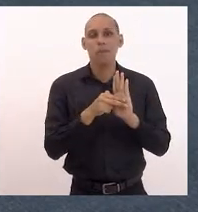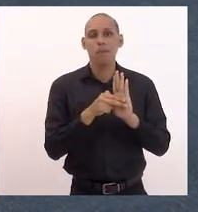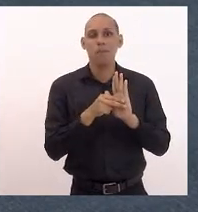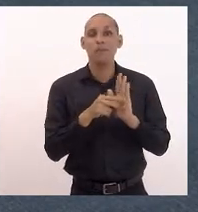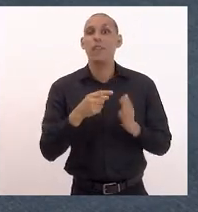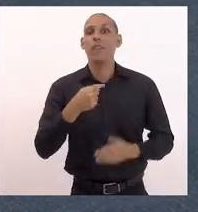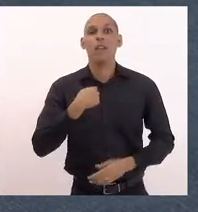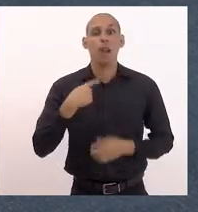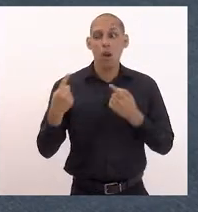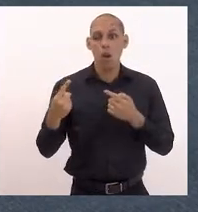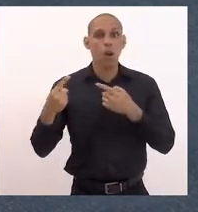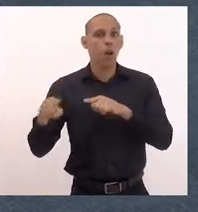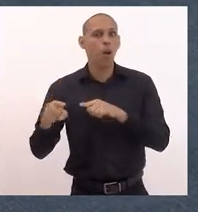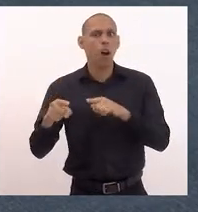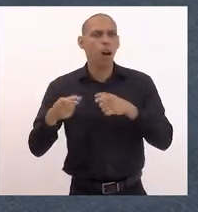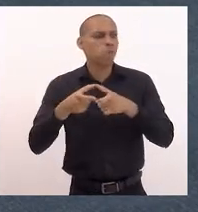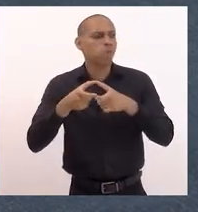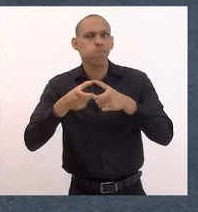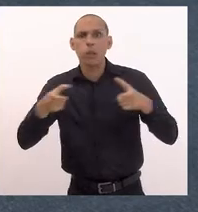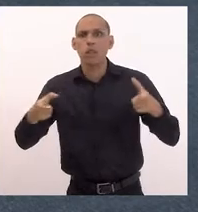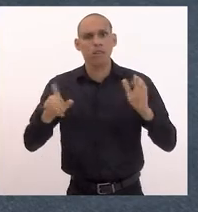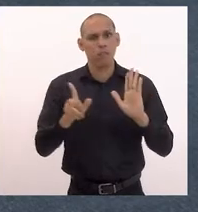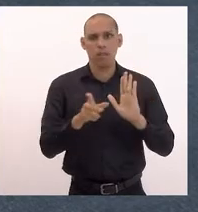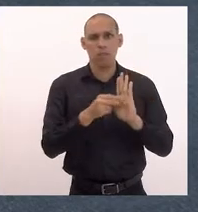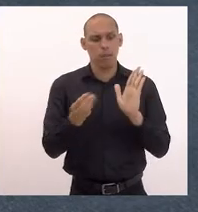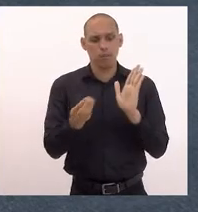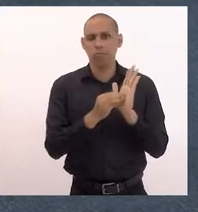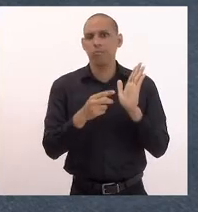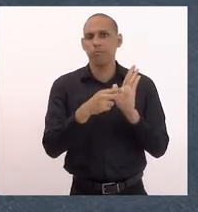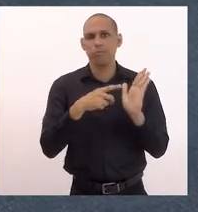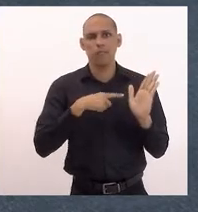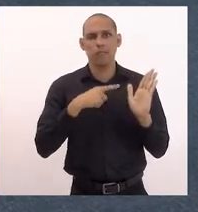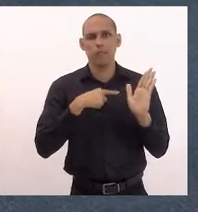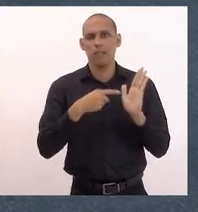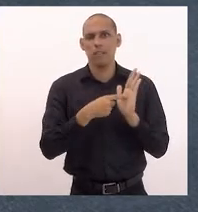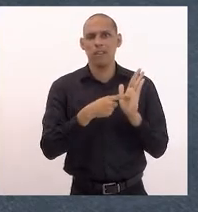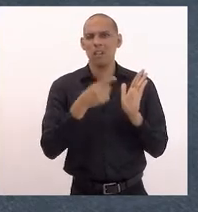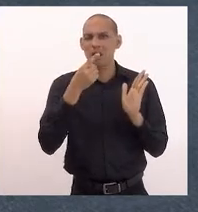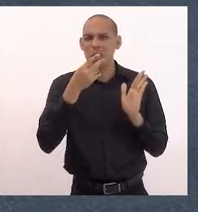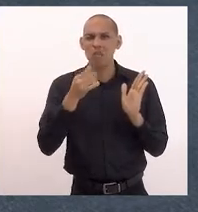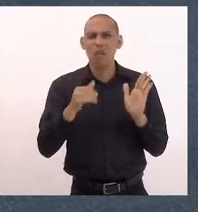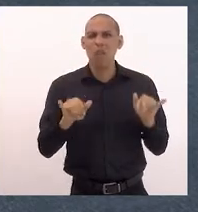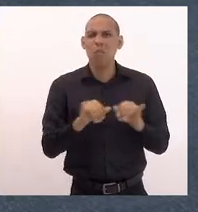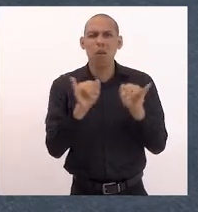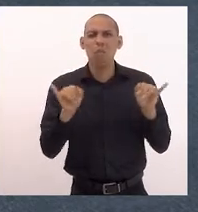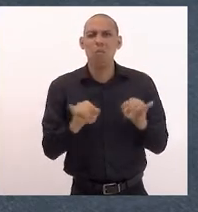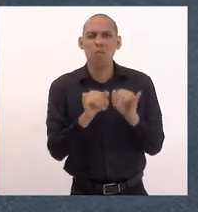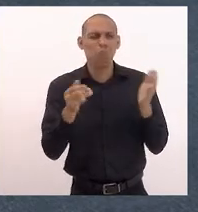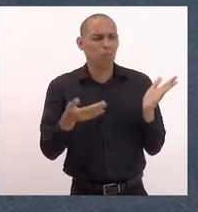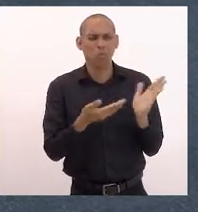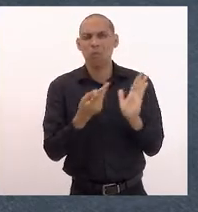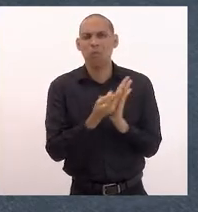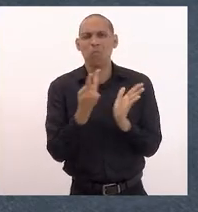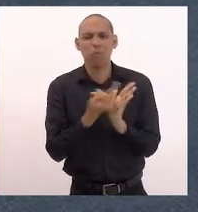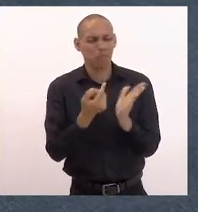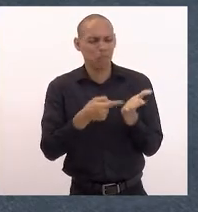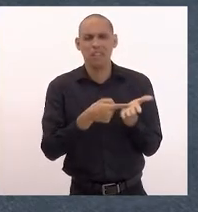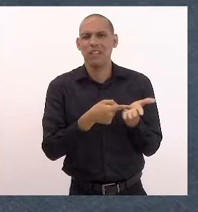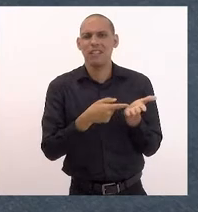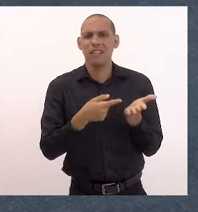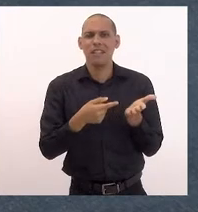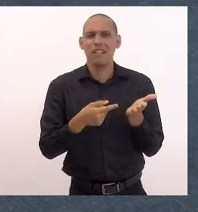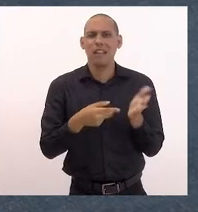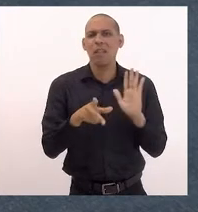eu sou contrária à maioria das emendas que estão aqui. Só falam besteira. Então, são contrárias às emendas